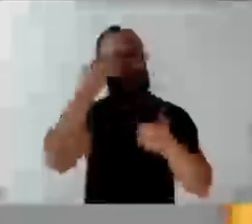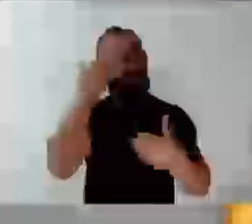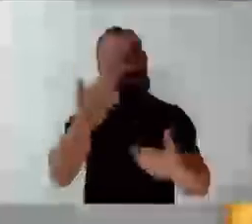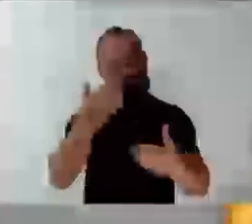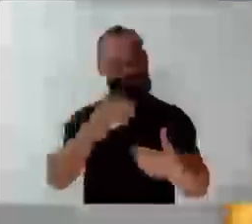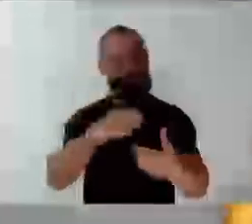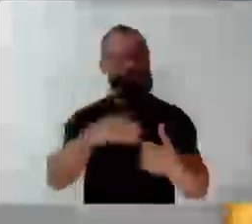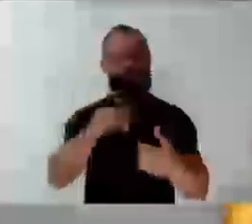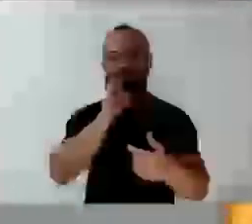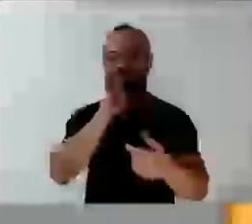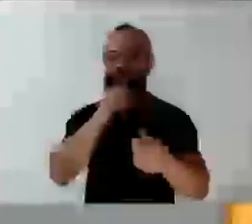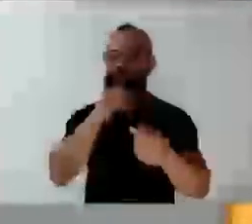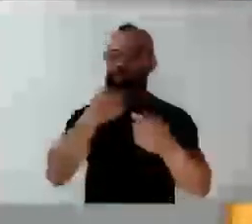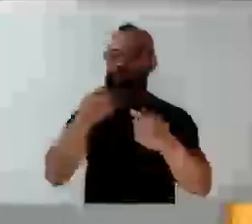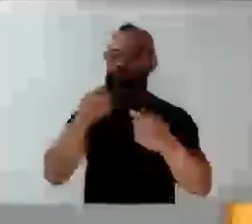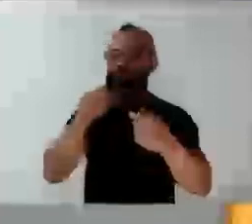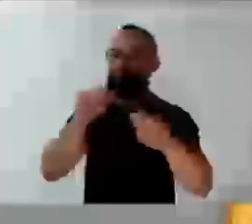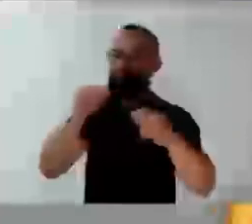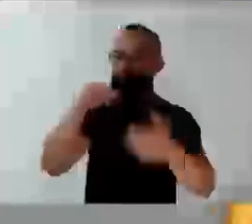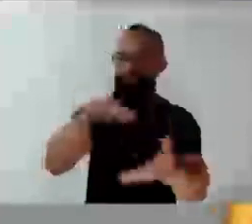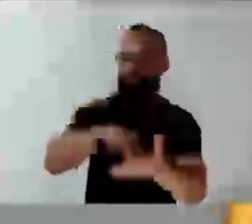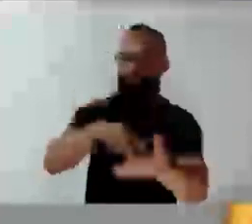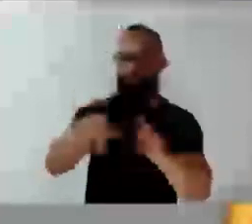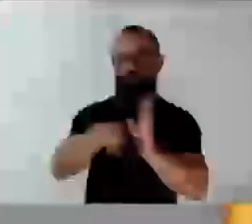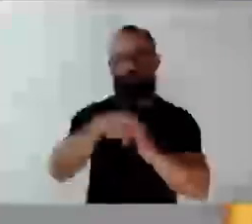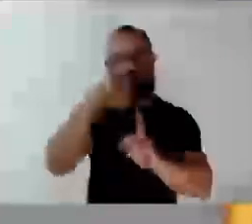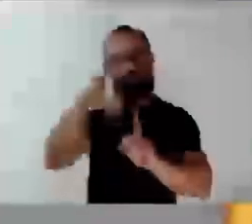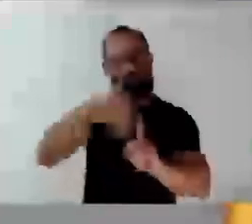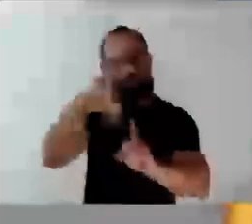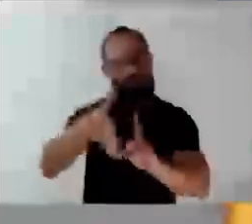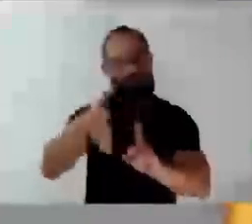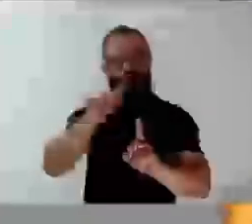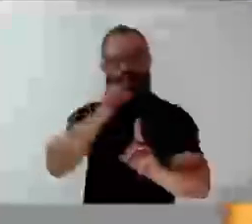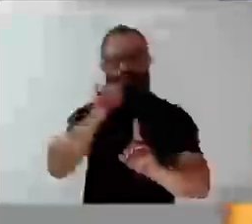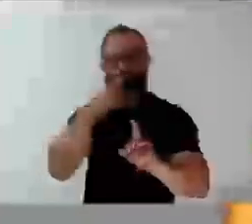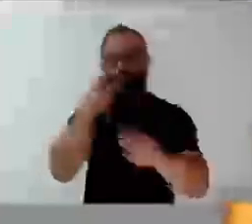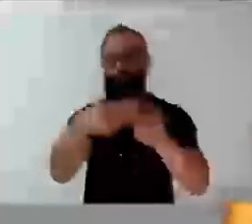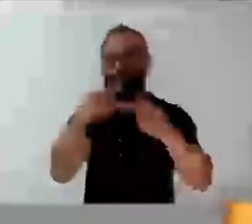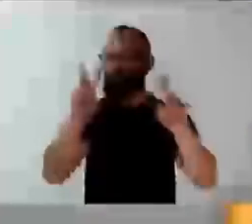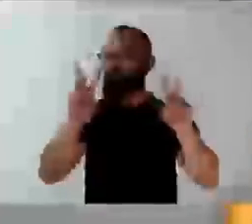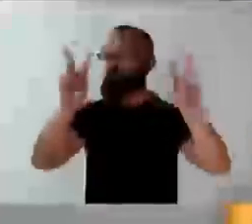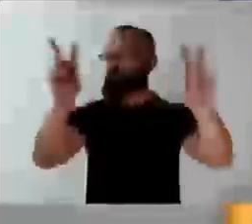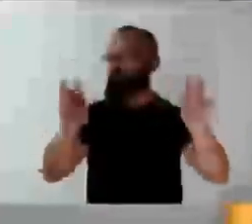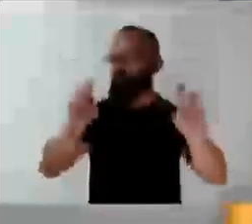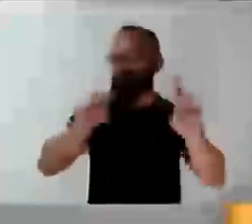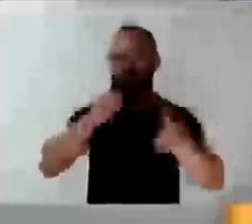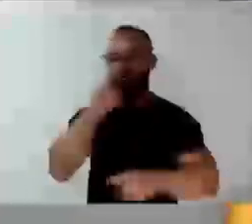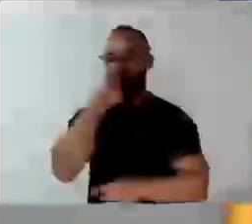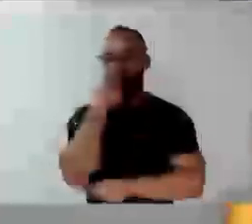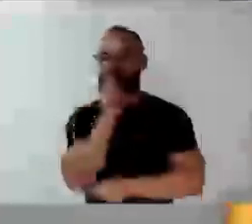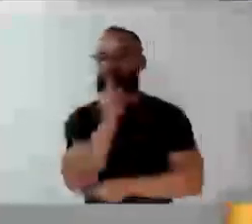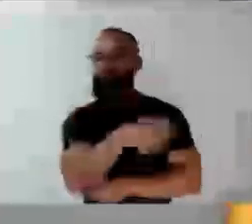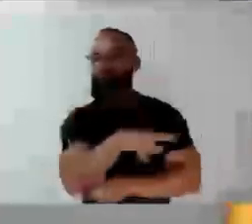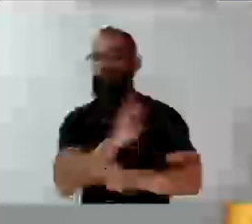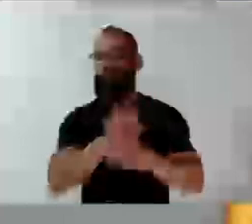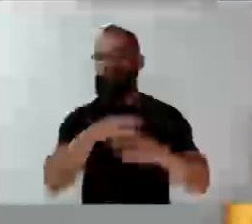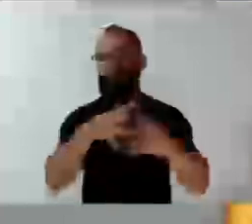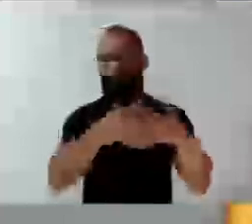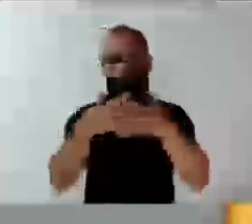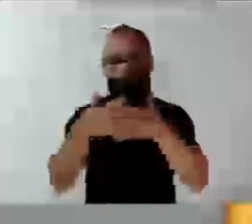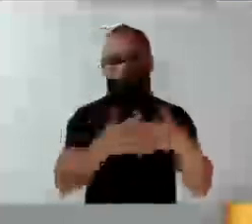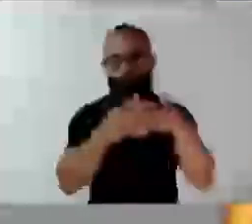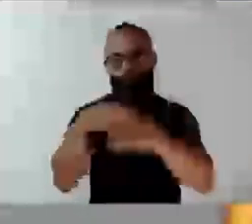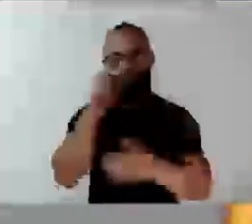coleta do lixo. Bem já levantado por alguns oradores, a gente sabe o caos que Biguassu vem passando nos últimos dias em frente à coleta do lixo.